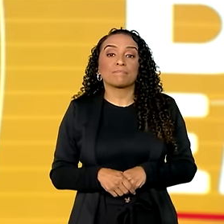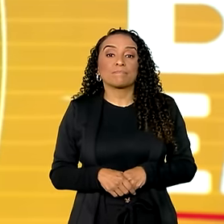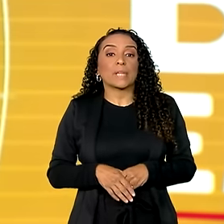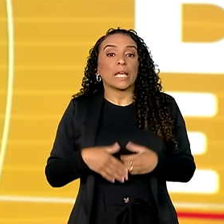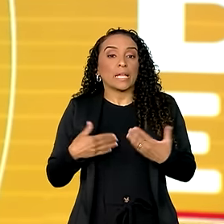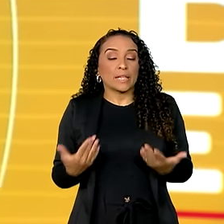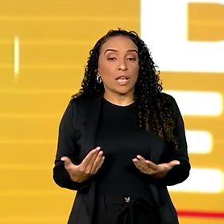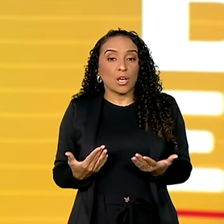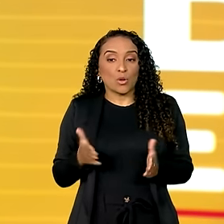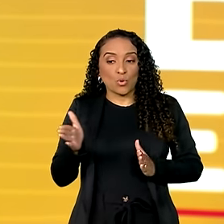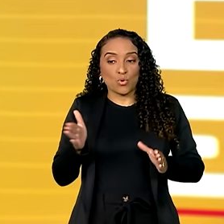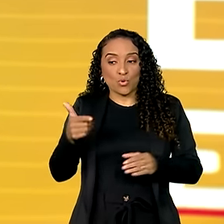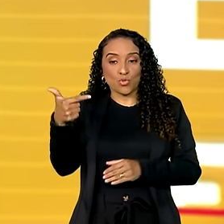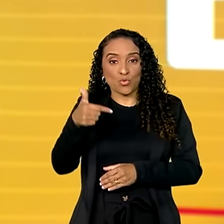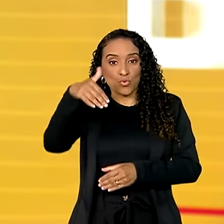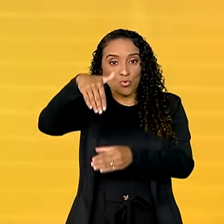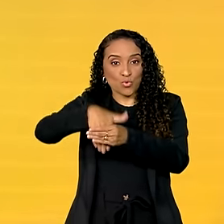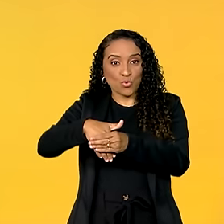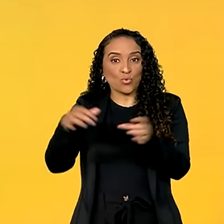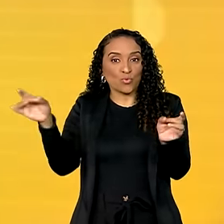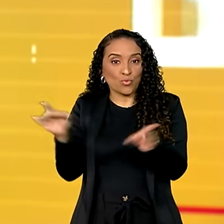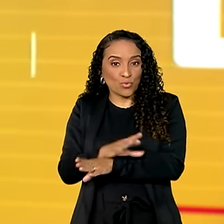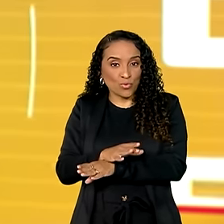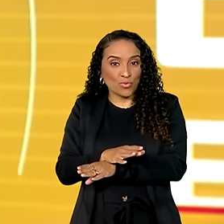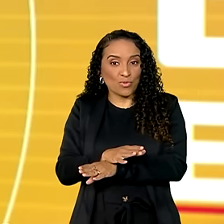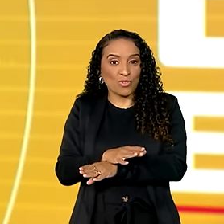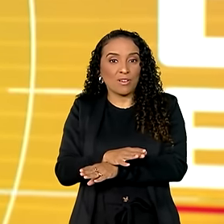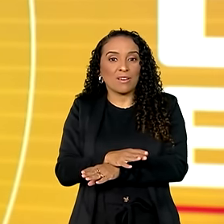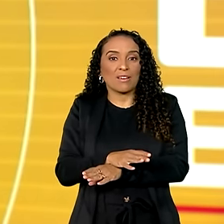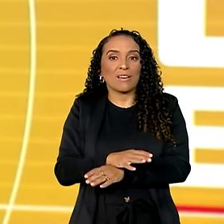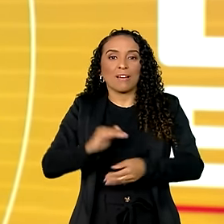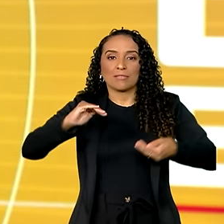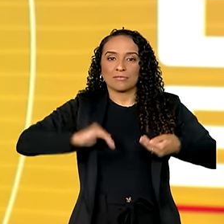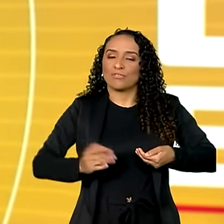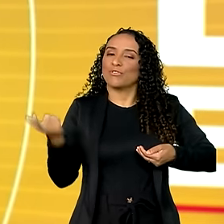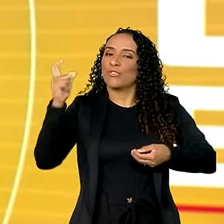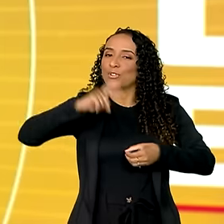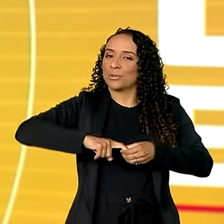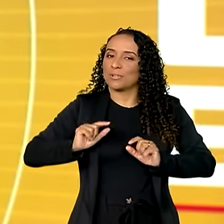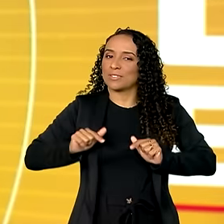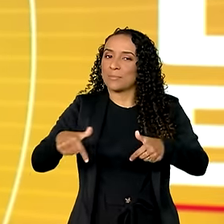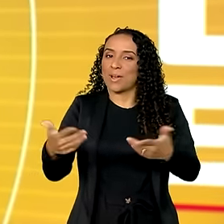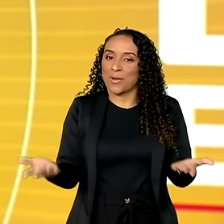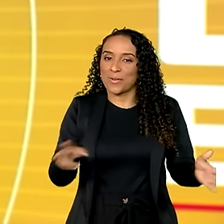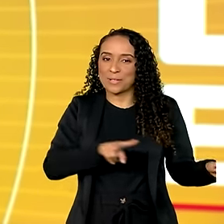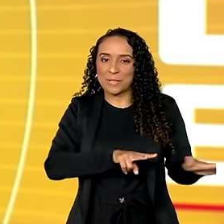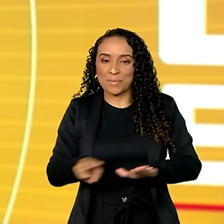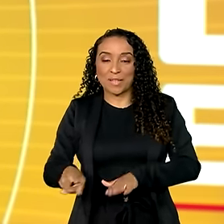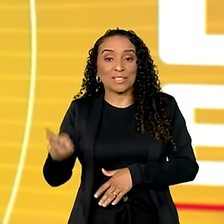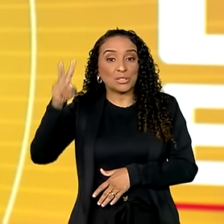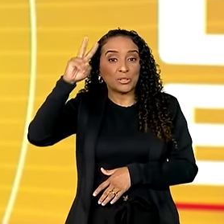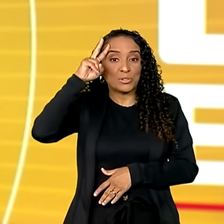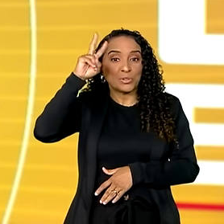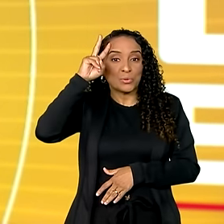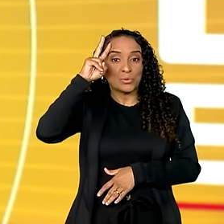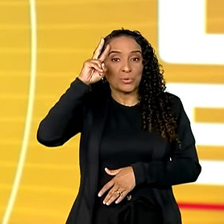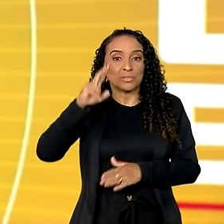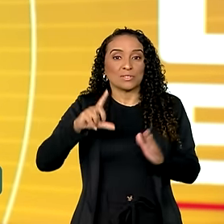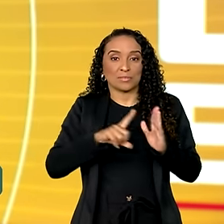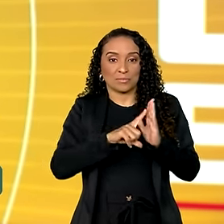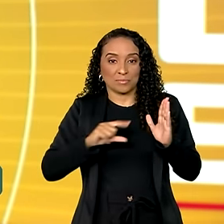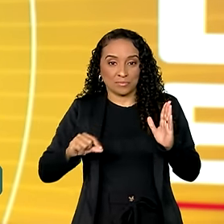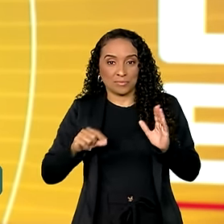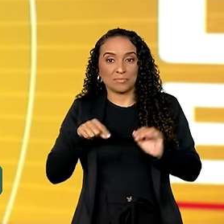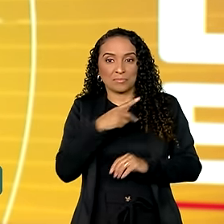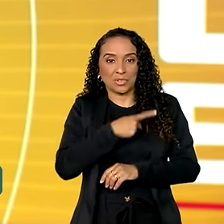Olha, com o fim do segundo turno das eleições municipais, o Congresso retoma os trabalhos nesta semana. Nesta segunda-feira, no